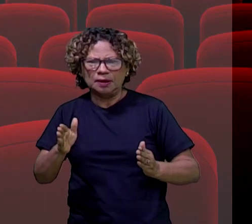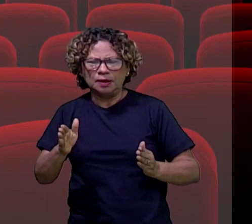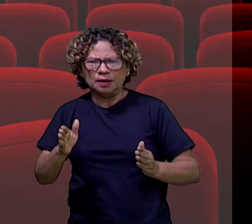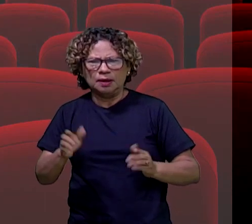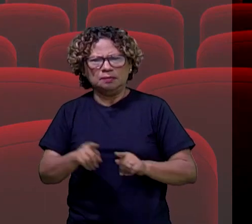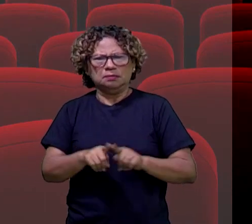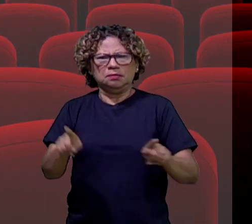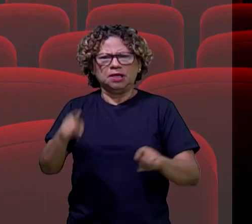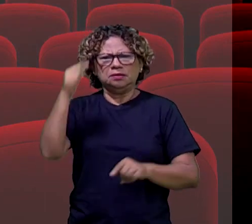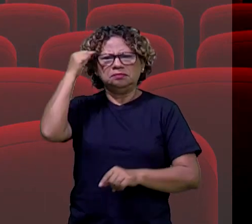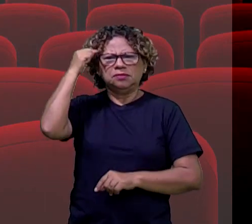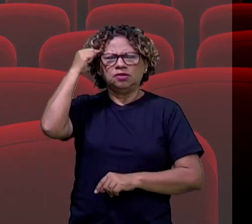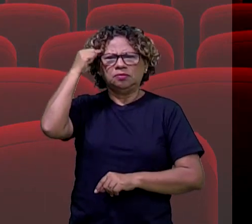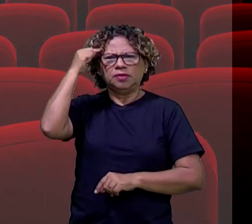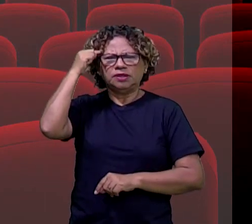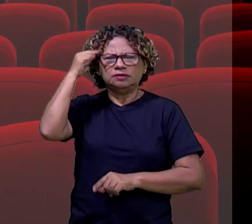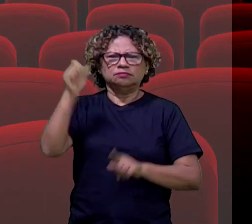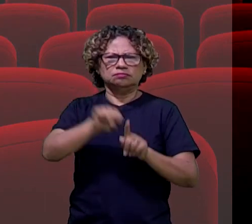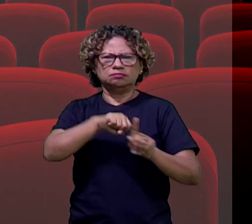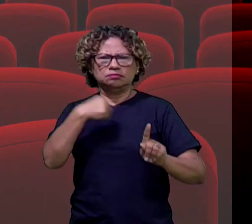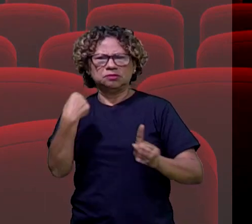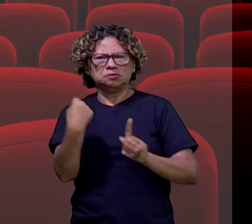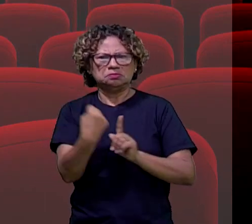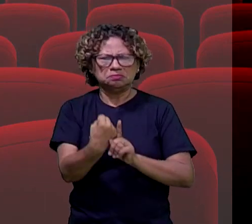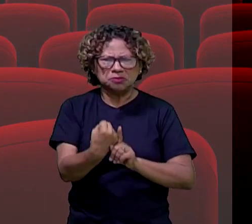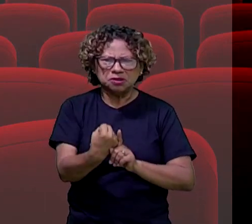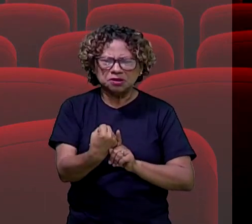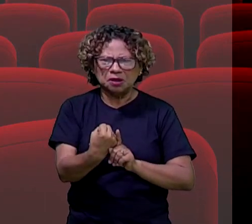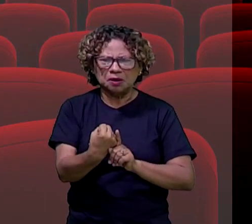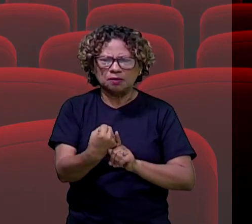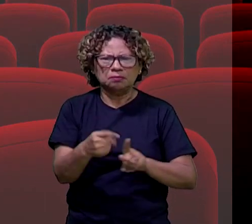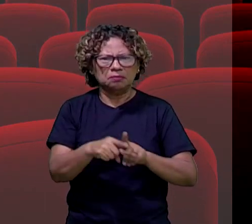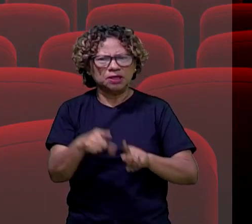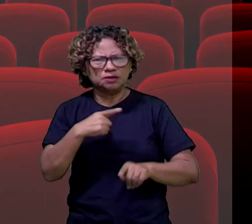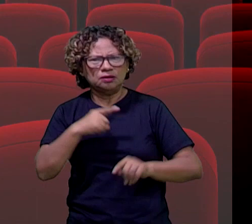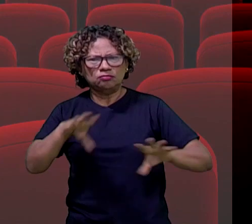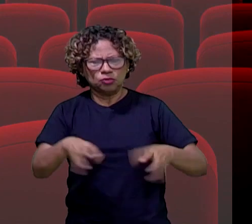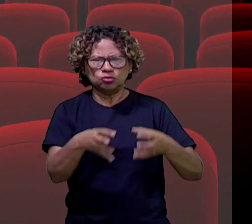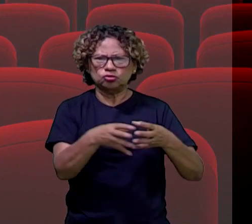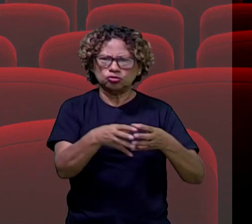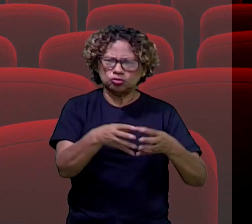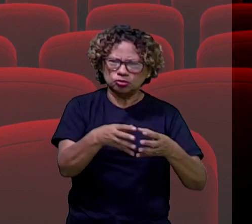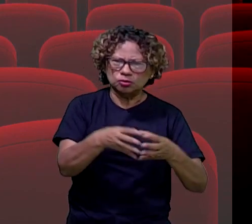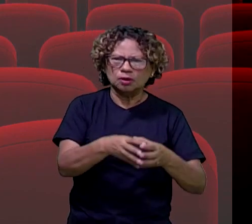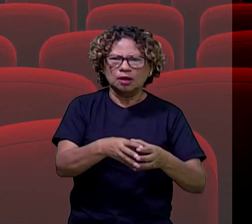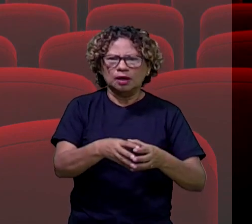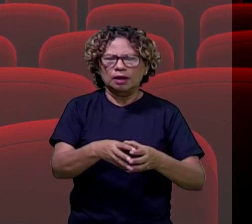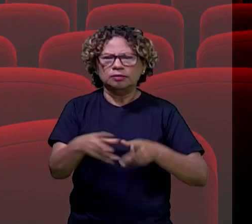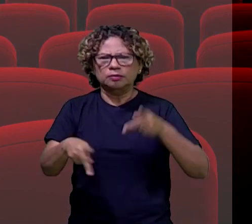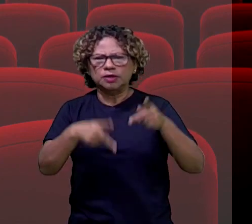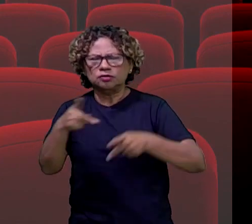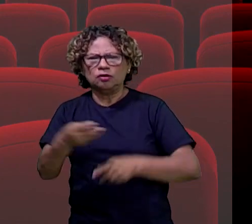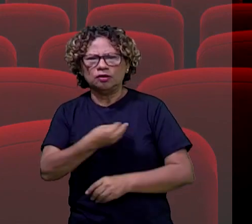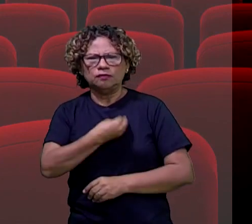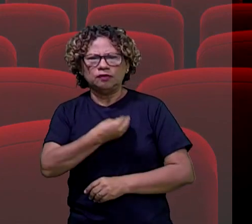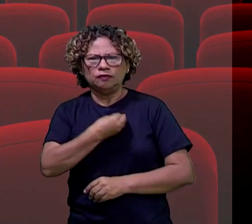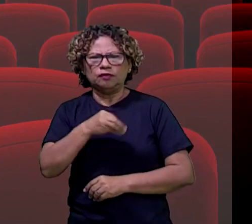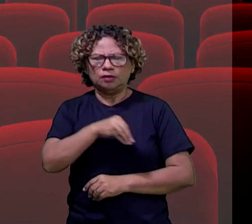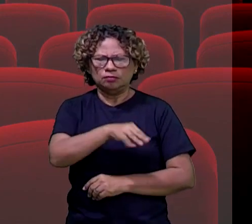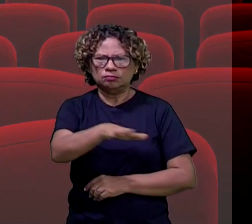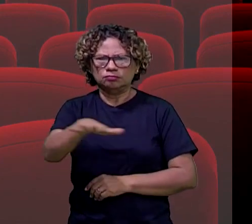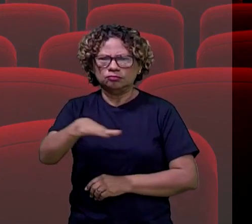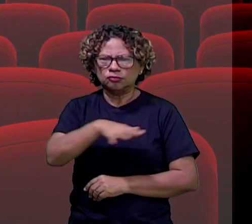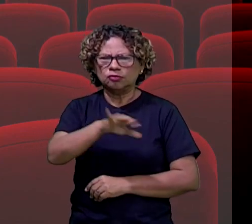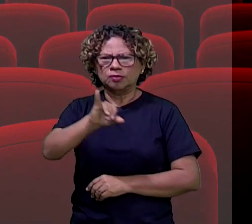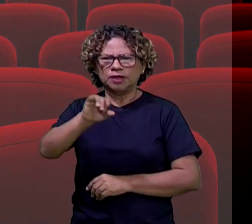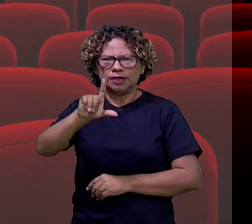organização social sem o Estado. Nós temos ali um conjunto de pessoas convivendo numa ilha, não é? E aí a